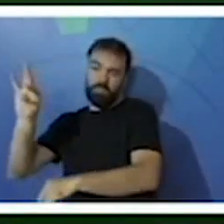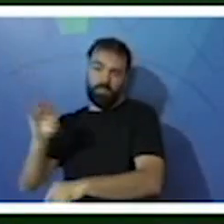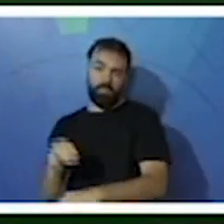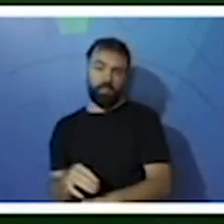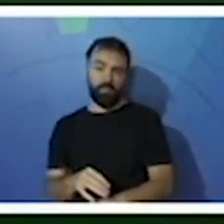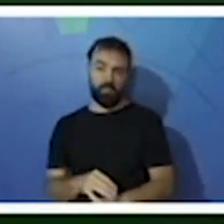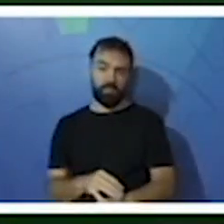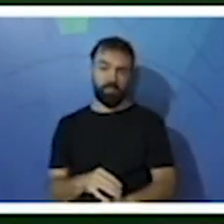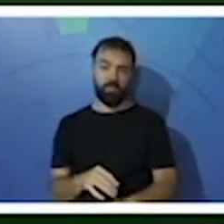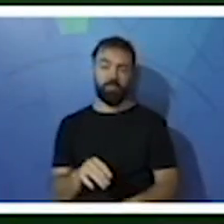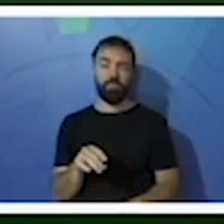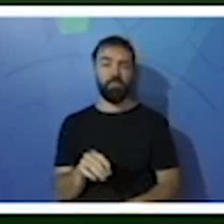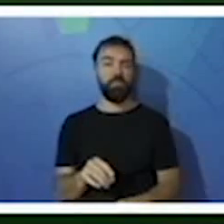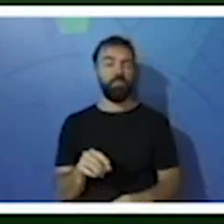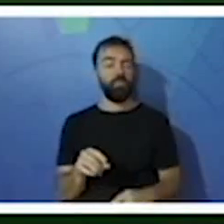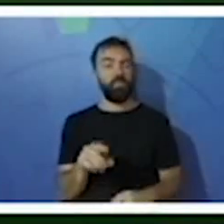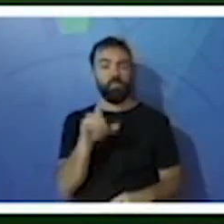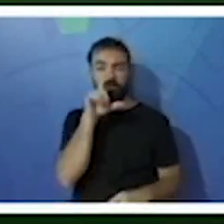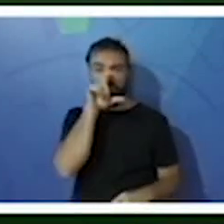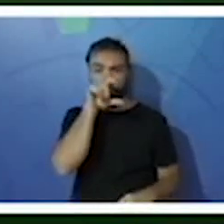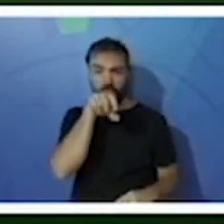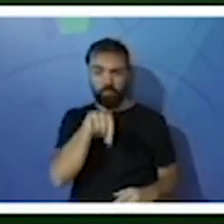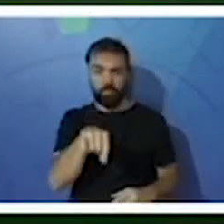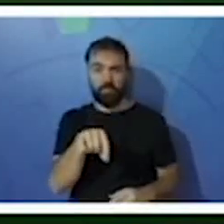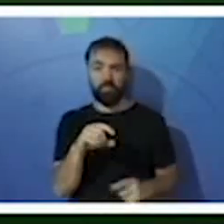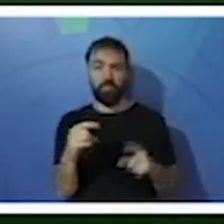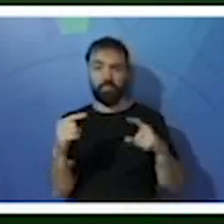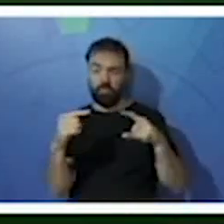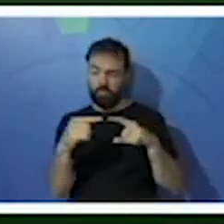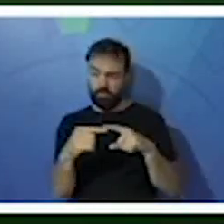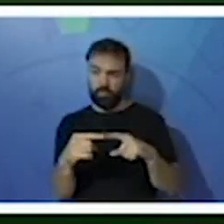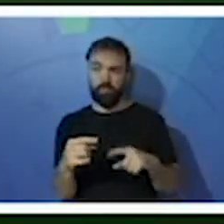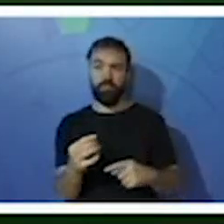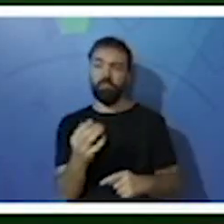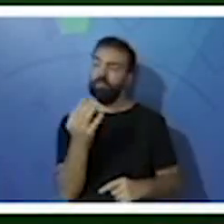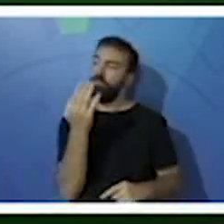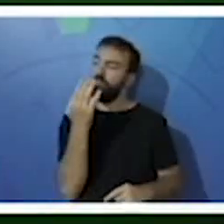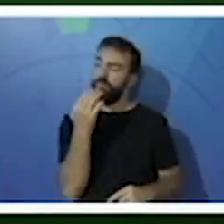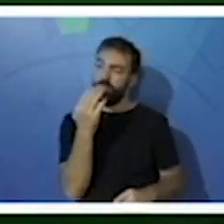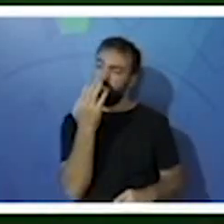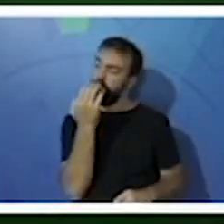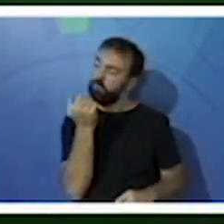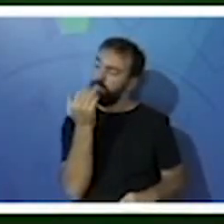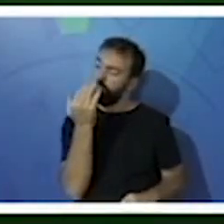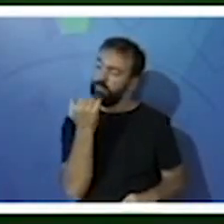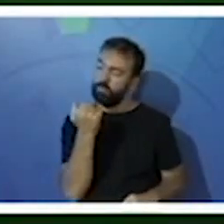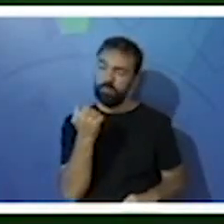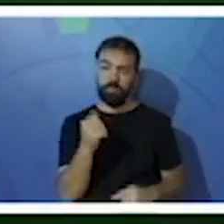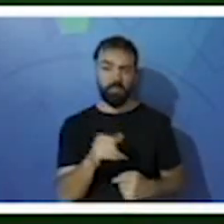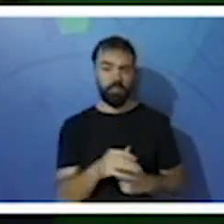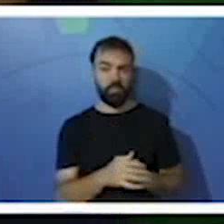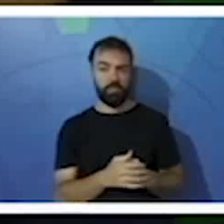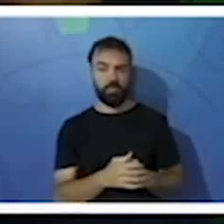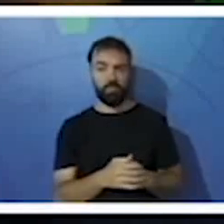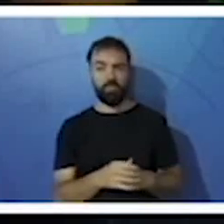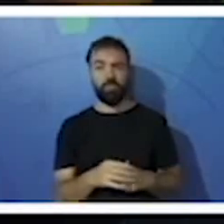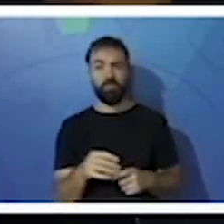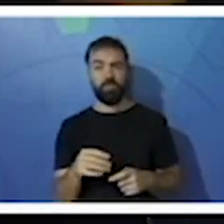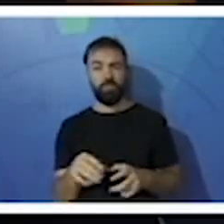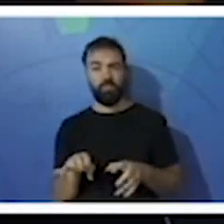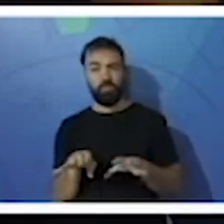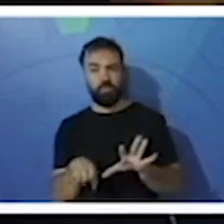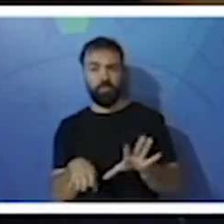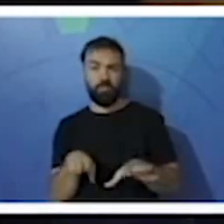o bico é adaptado ao hábito alimentar, né? De acordo com o que ela se alimenta. Os